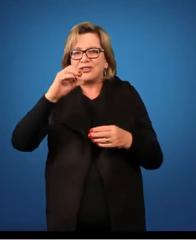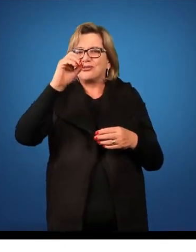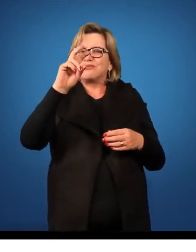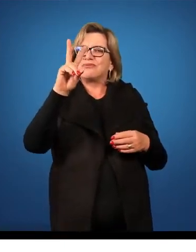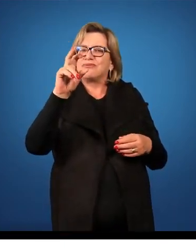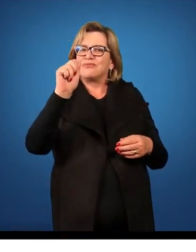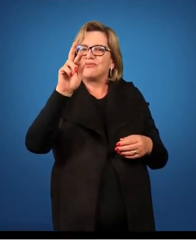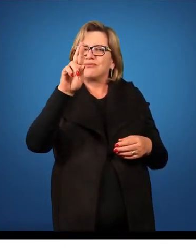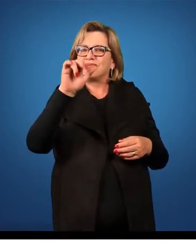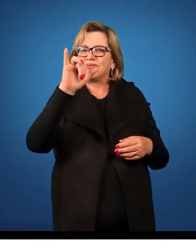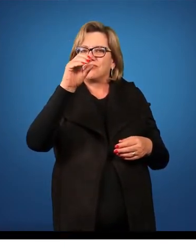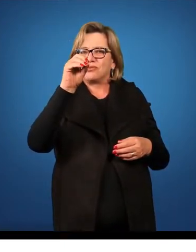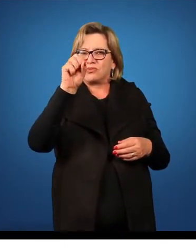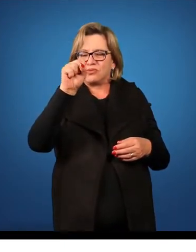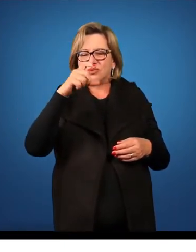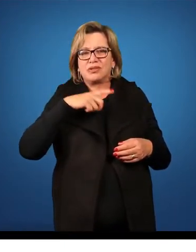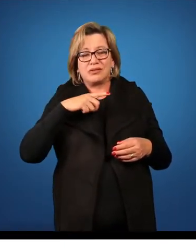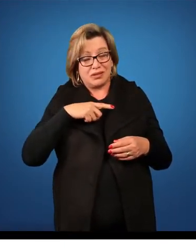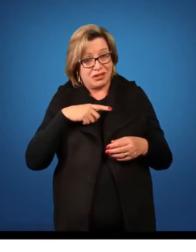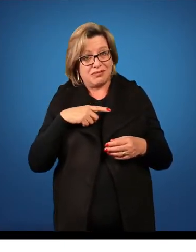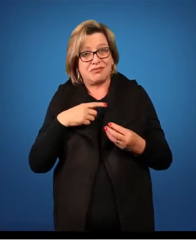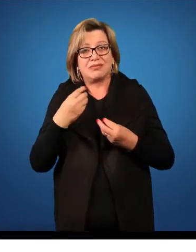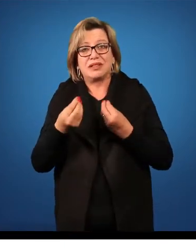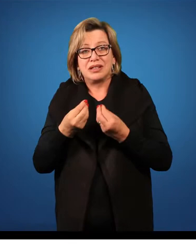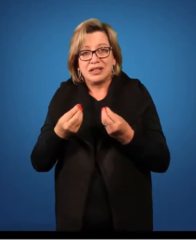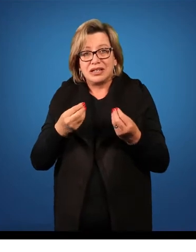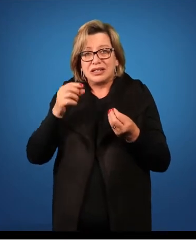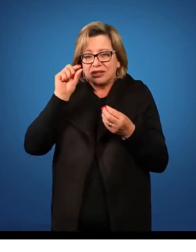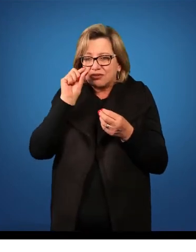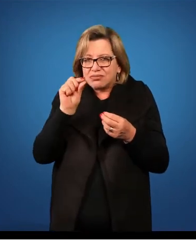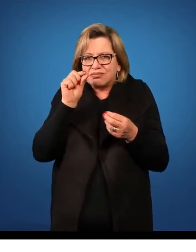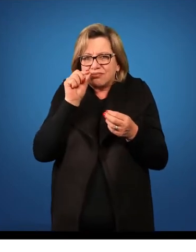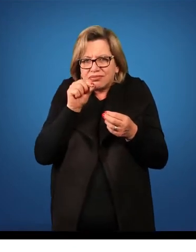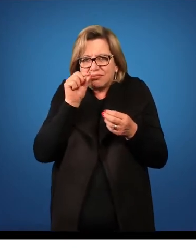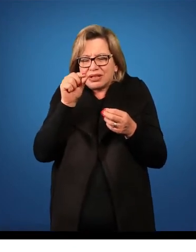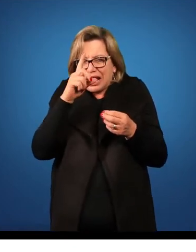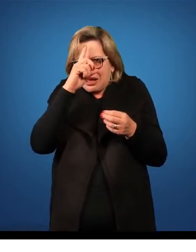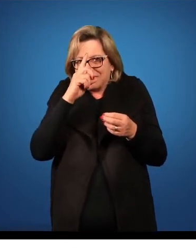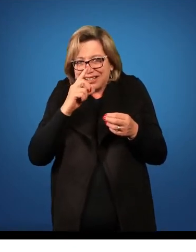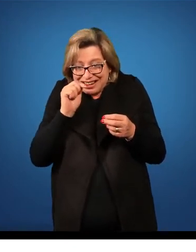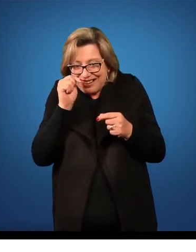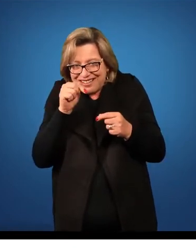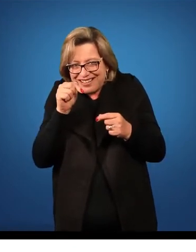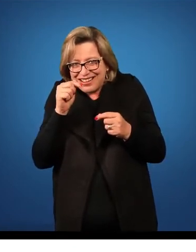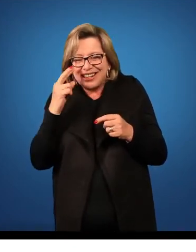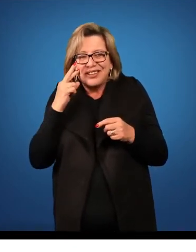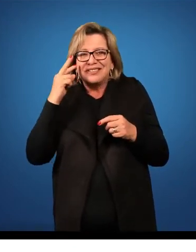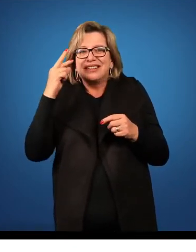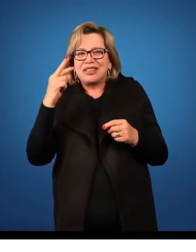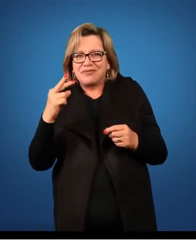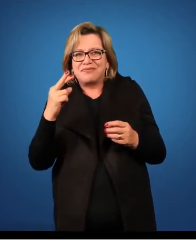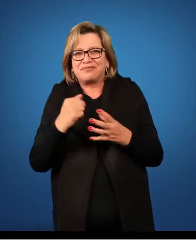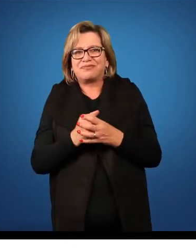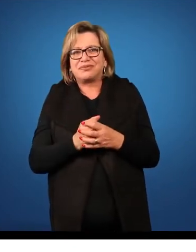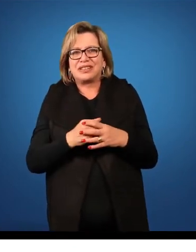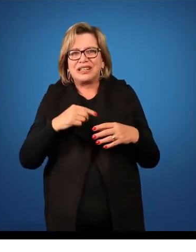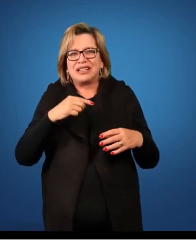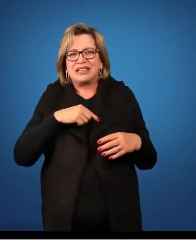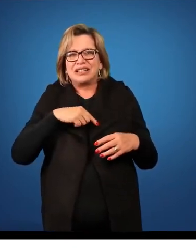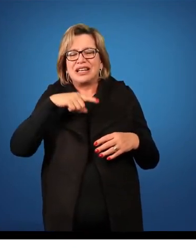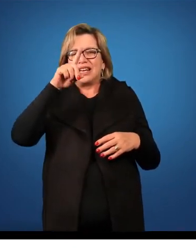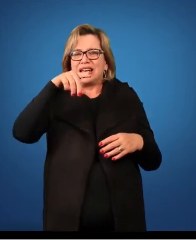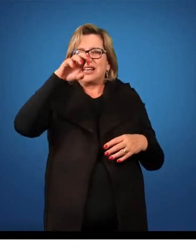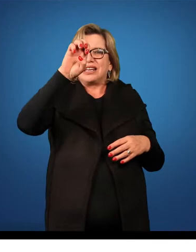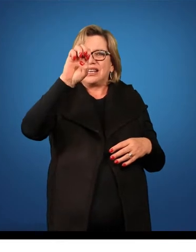livres e cada pontinho amarelinho desse que a gente está vendo são os